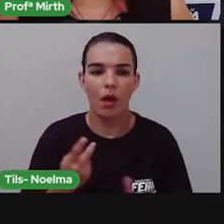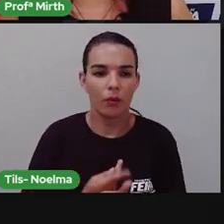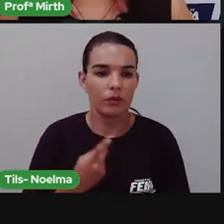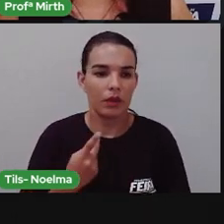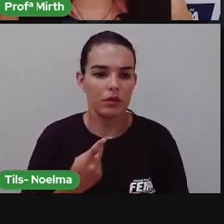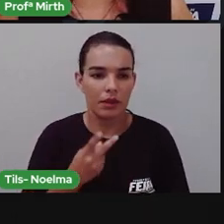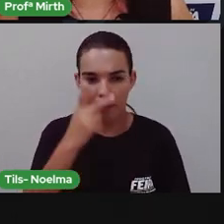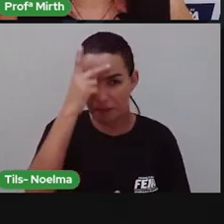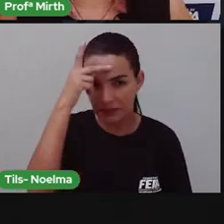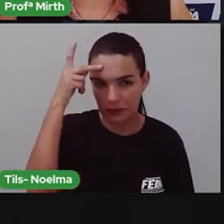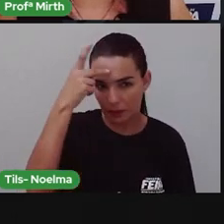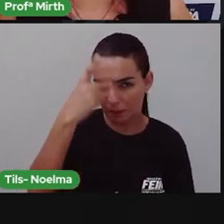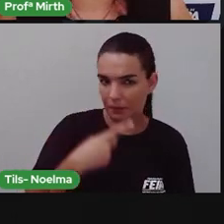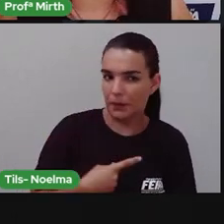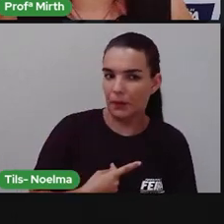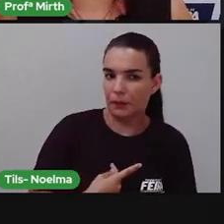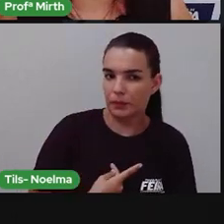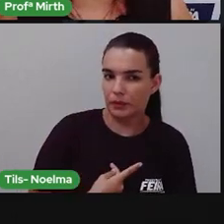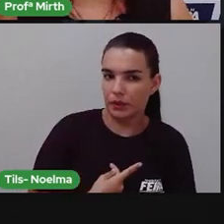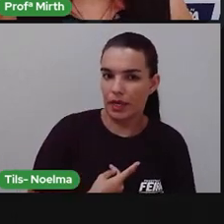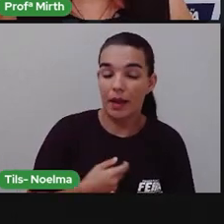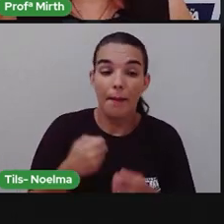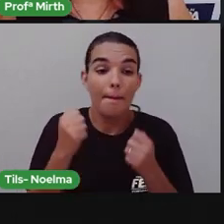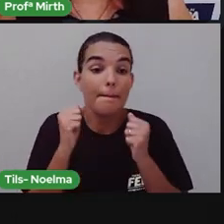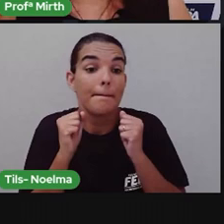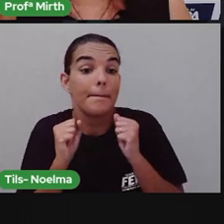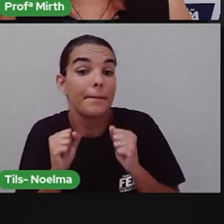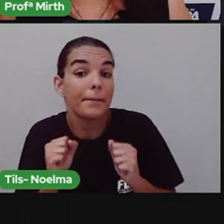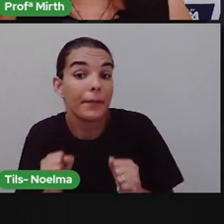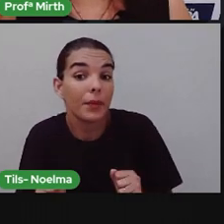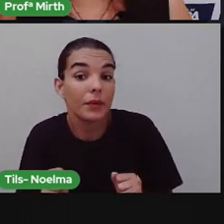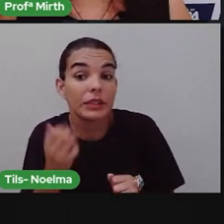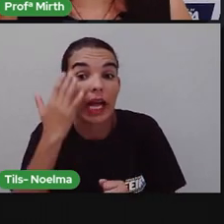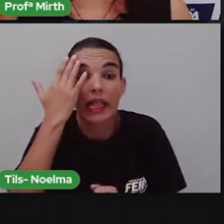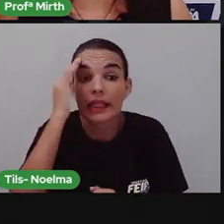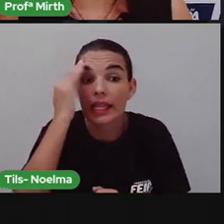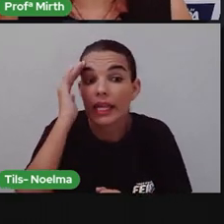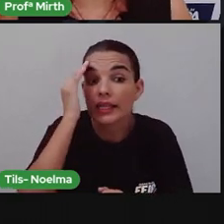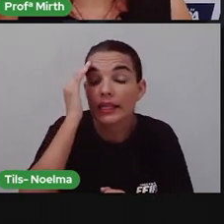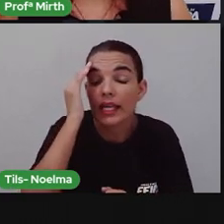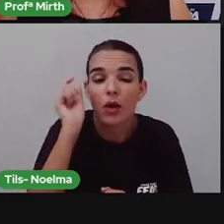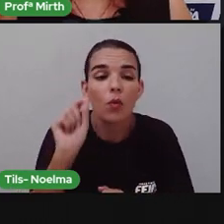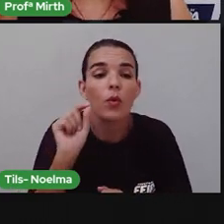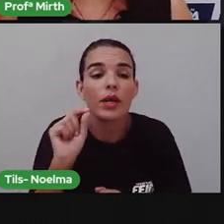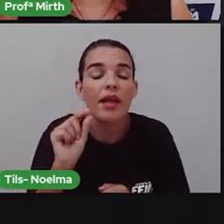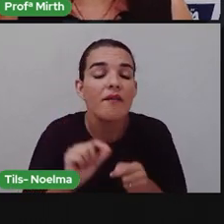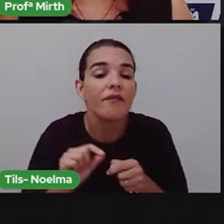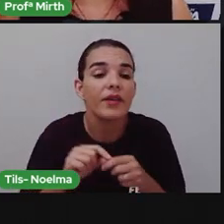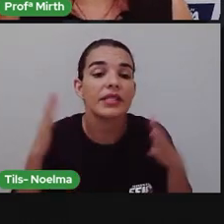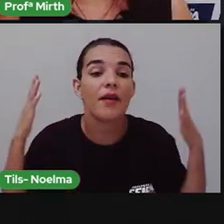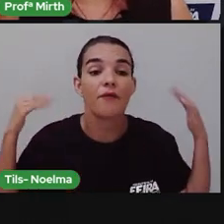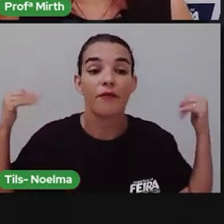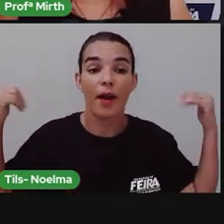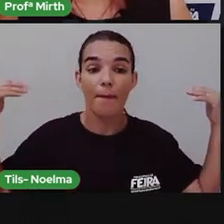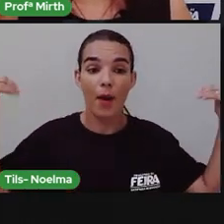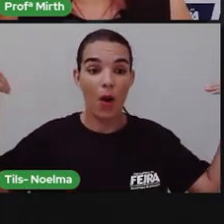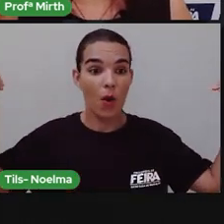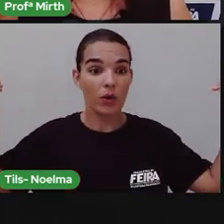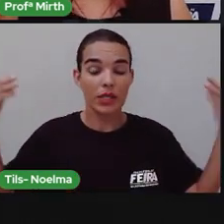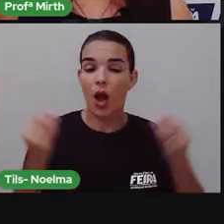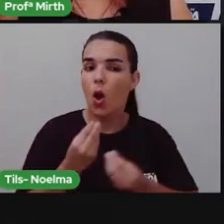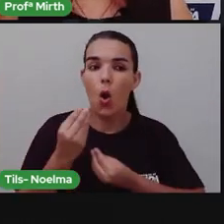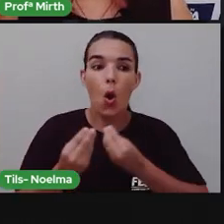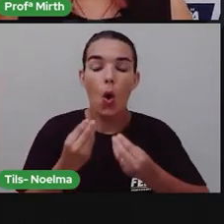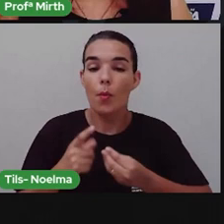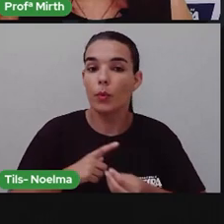melhor o tempo em que ela viveu. O que a fez ser famosa, como alcançou o sucesso.